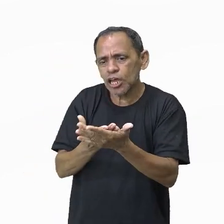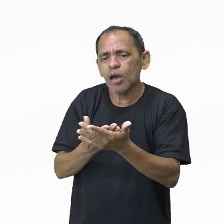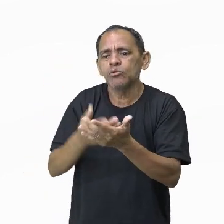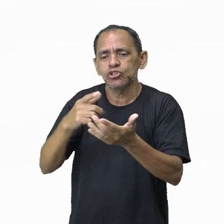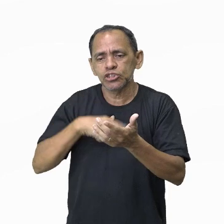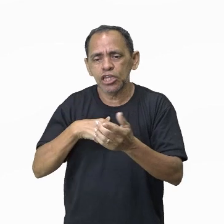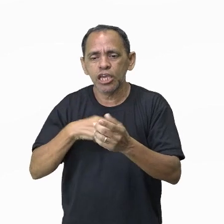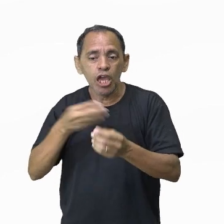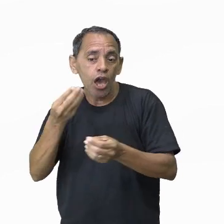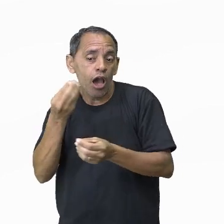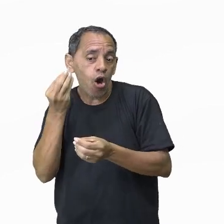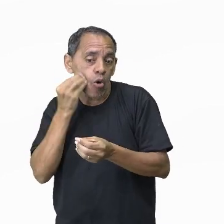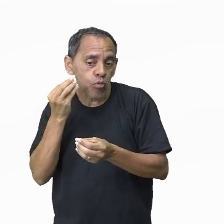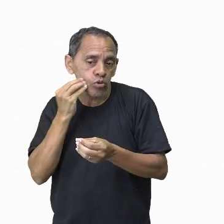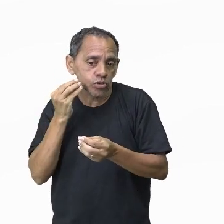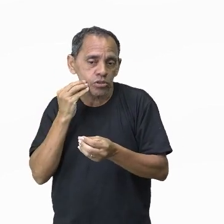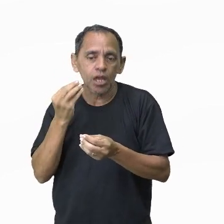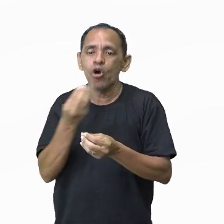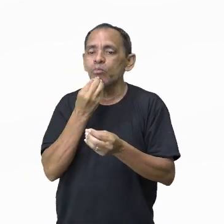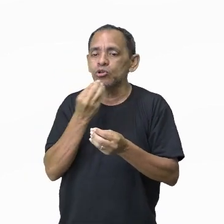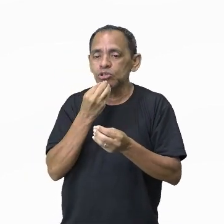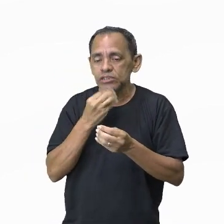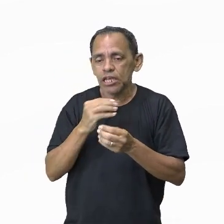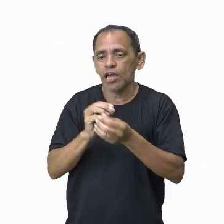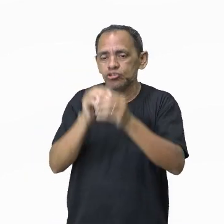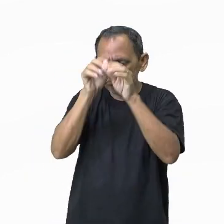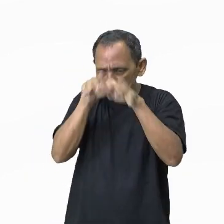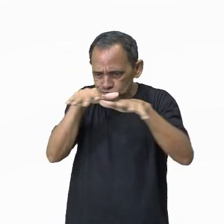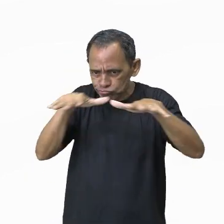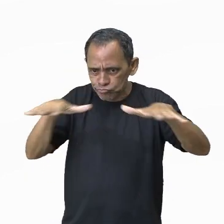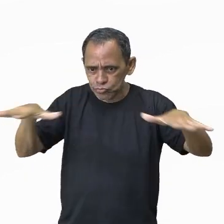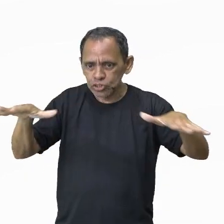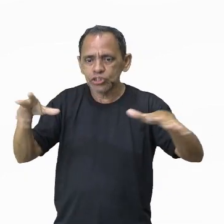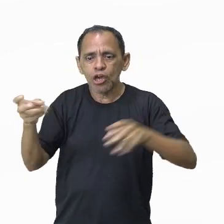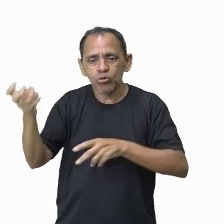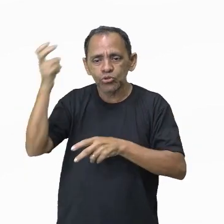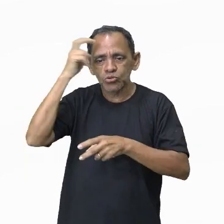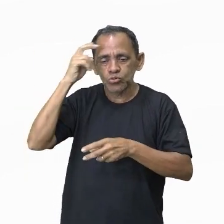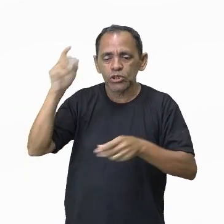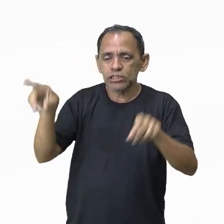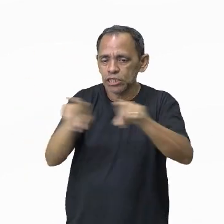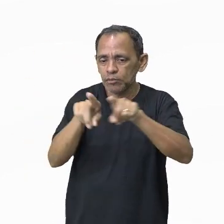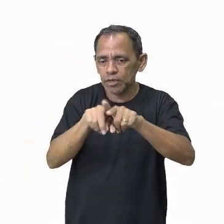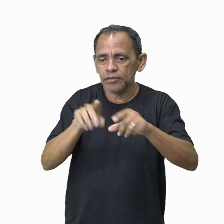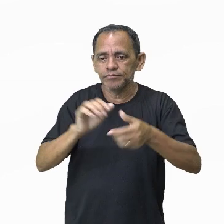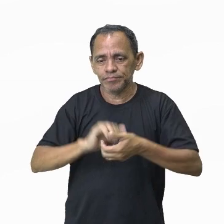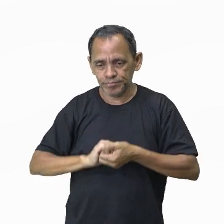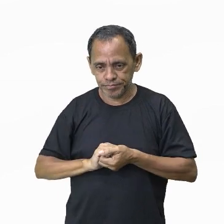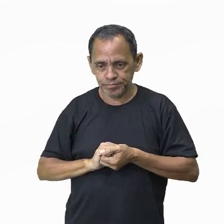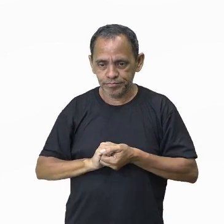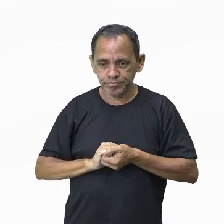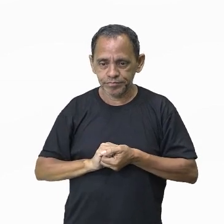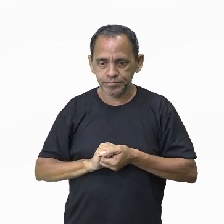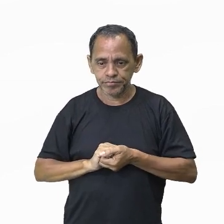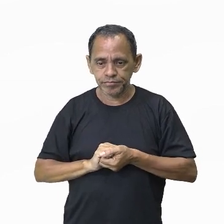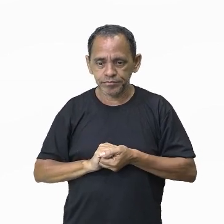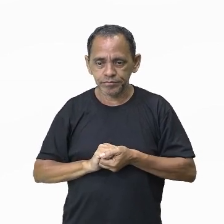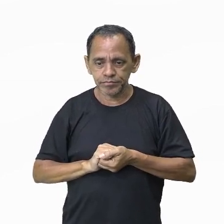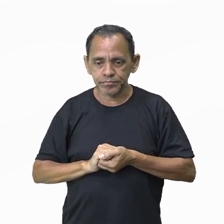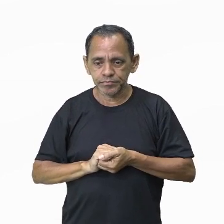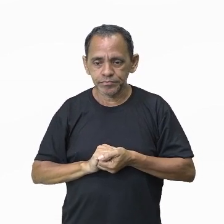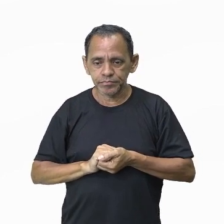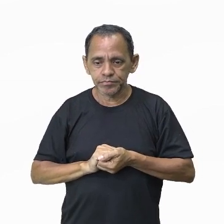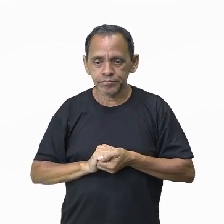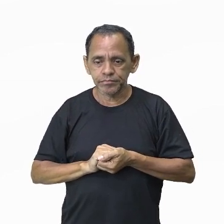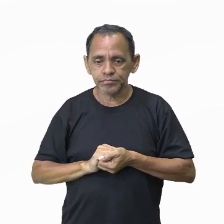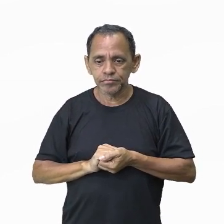tá bom? Esses elementos fazem parte aí do nosso patrimônio cultural imaterial. A gente vai ter também, olha só,